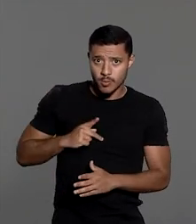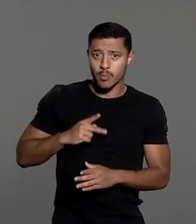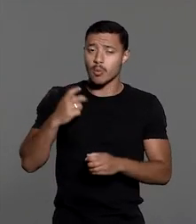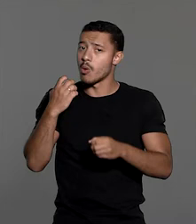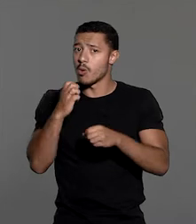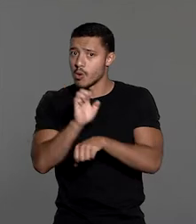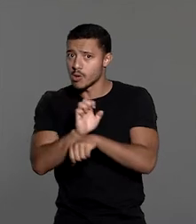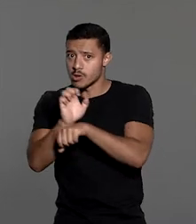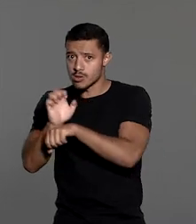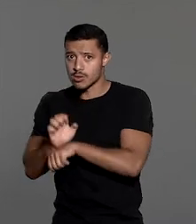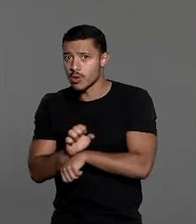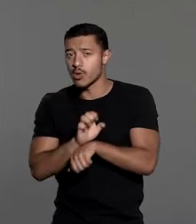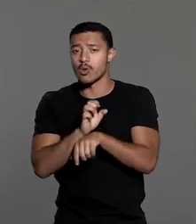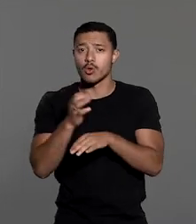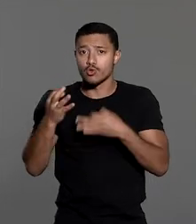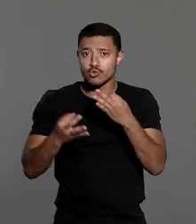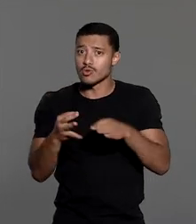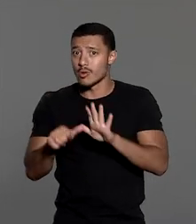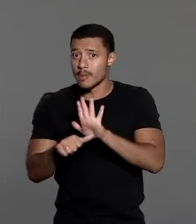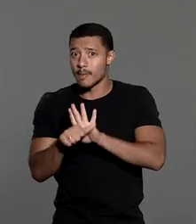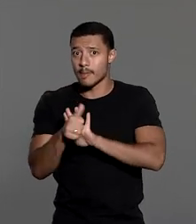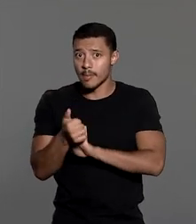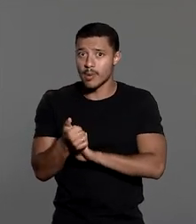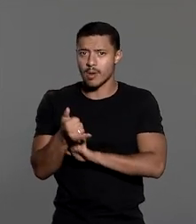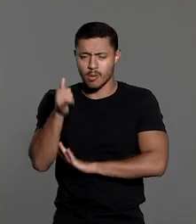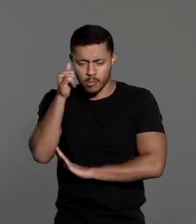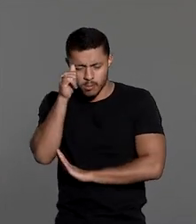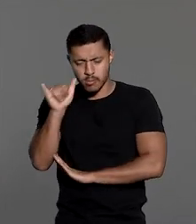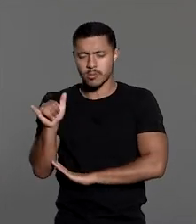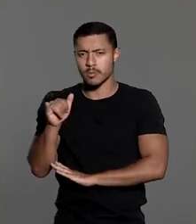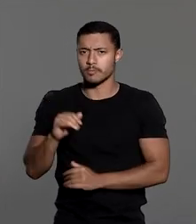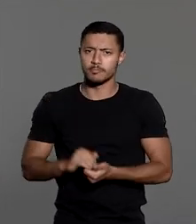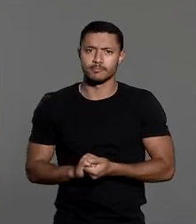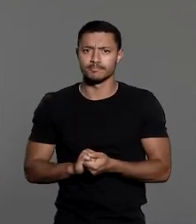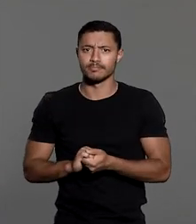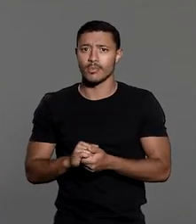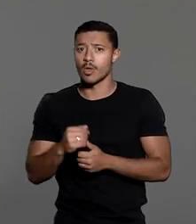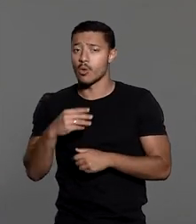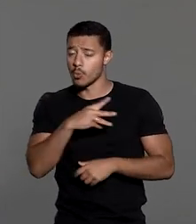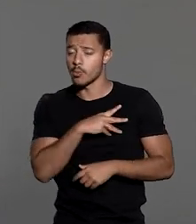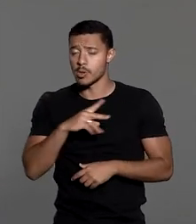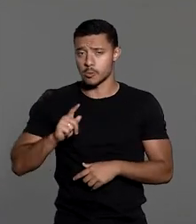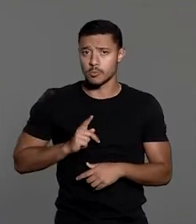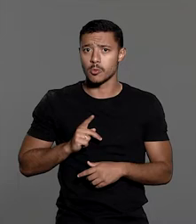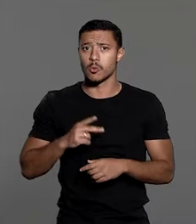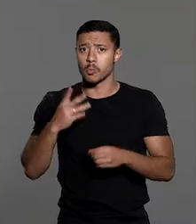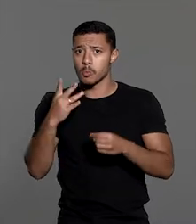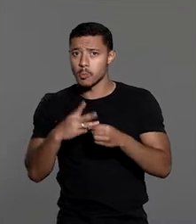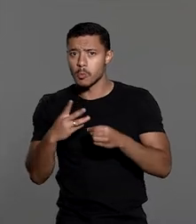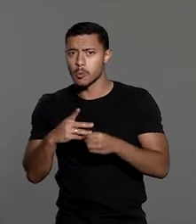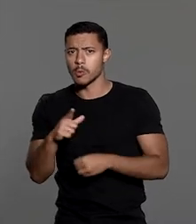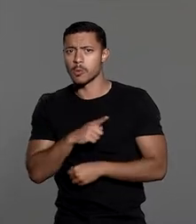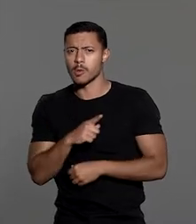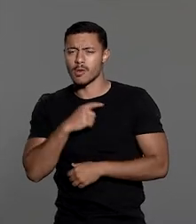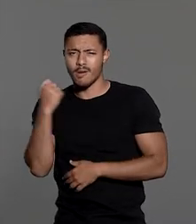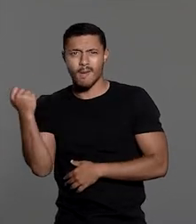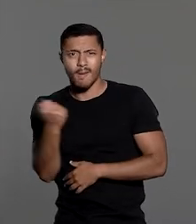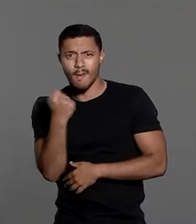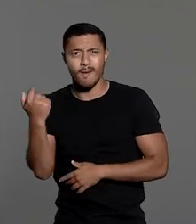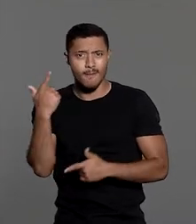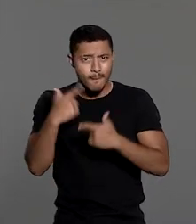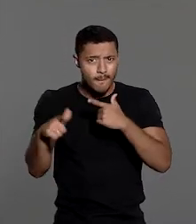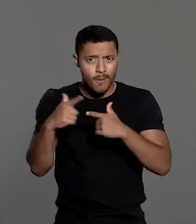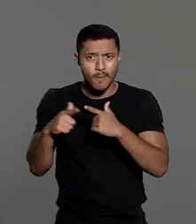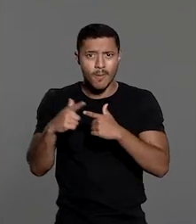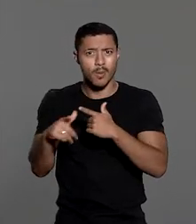Estadual, após o juízo de primeiro grau indeferir a liminar. Segundo o Ministério Público, o município possui graves problemas